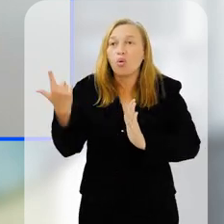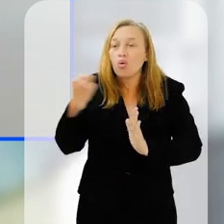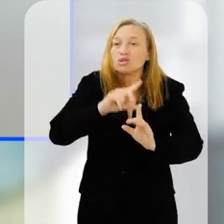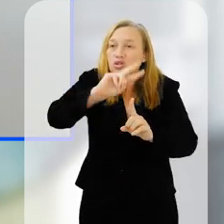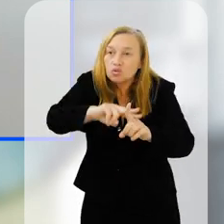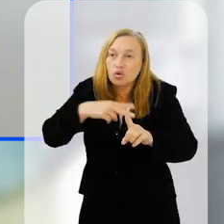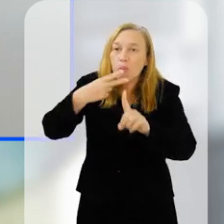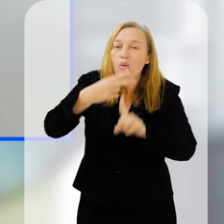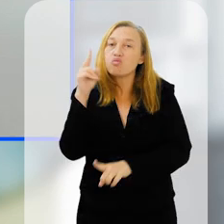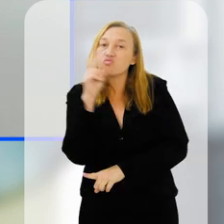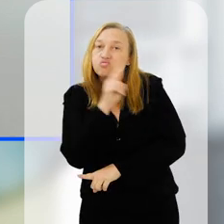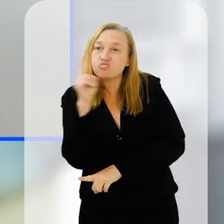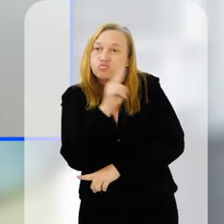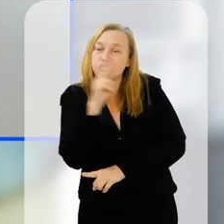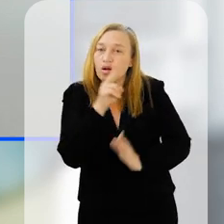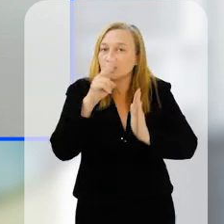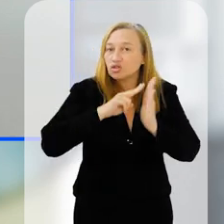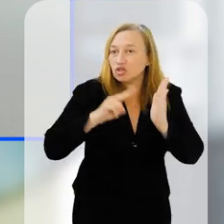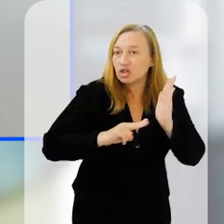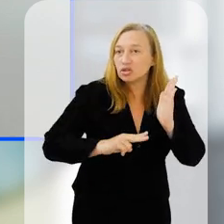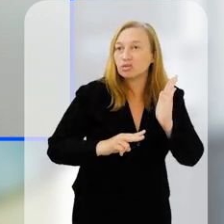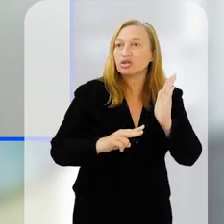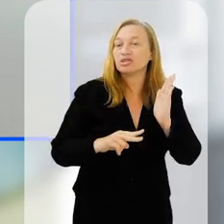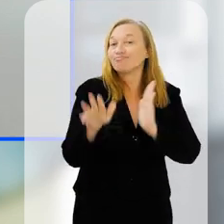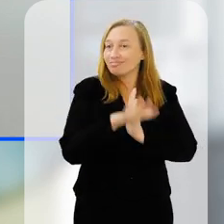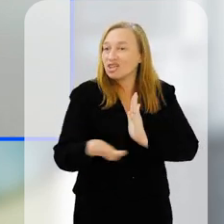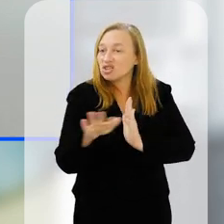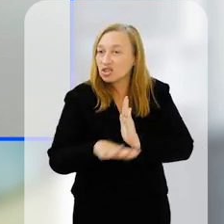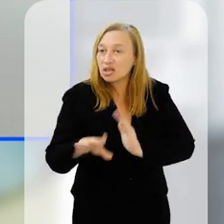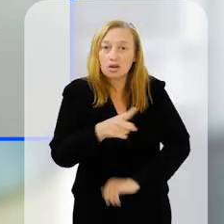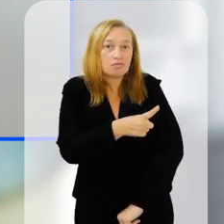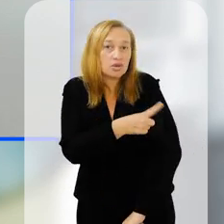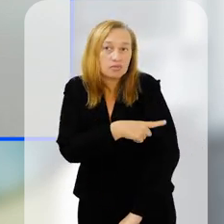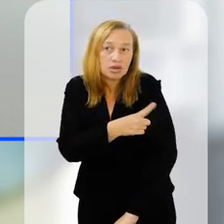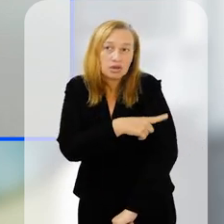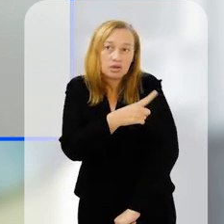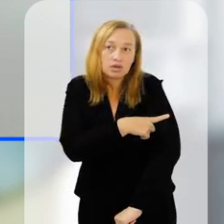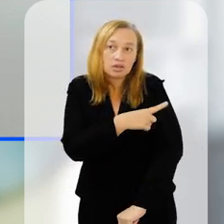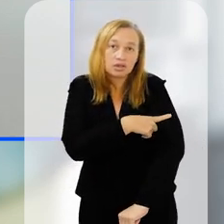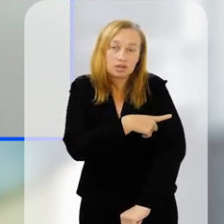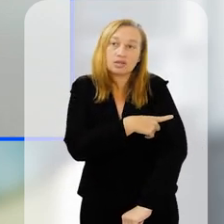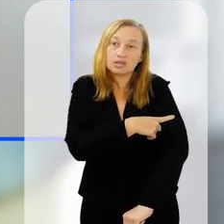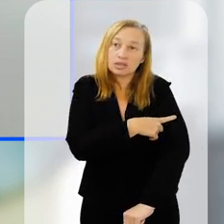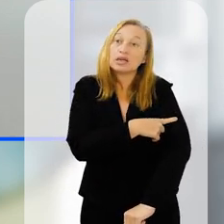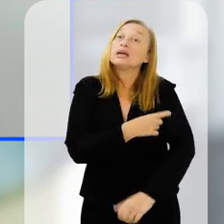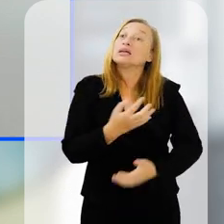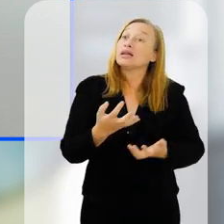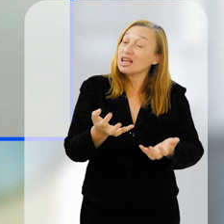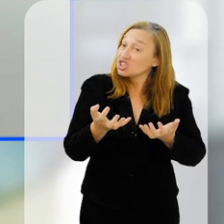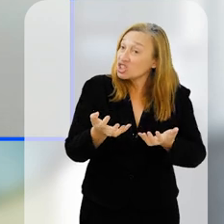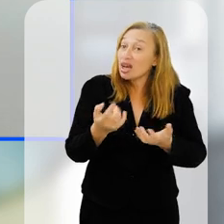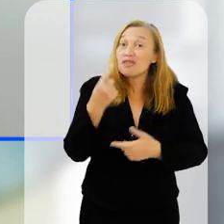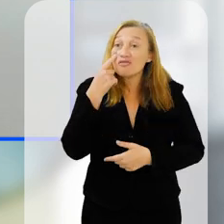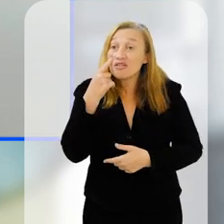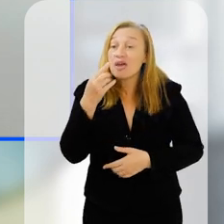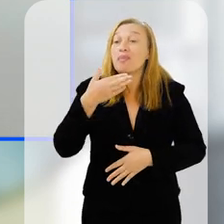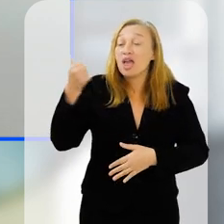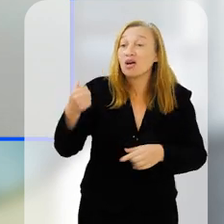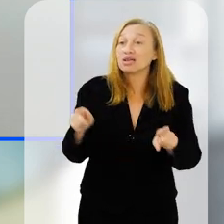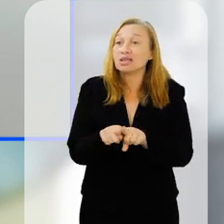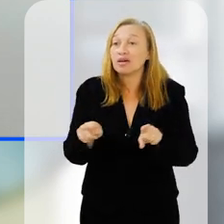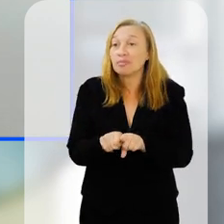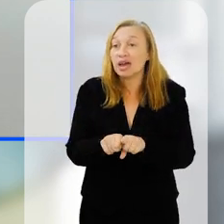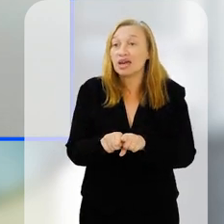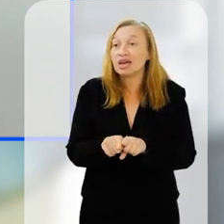protocolo, ele conseguiu dobrar a velocidade de leitura das crianças que, de primeiro ano que participaram dele, então, elas querem ver essa